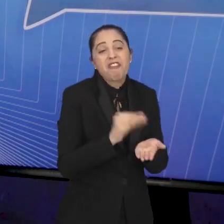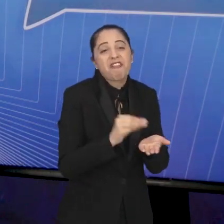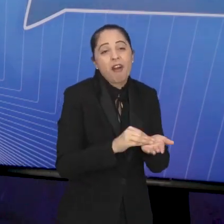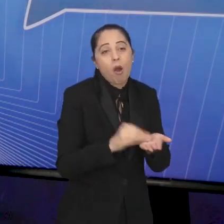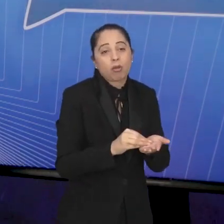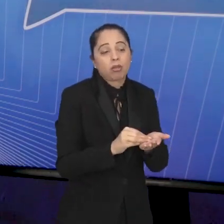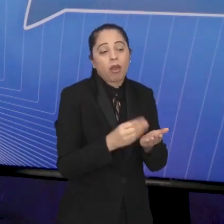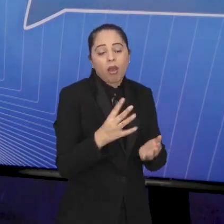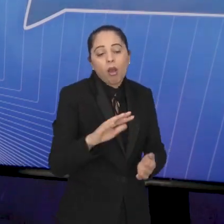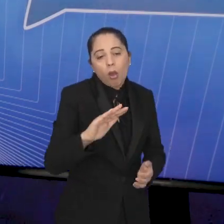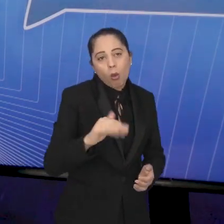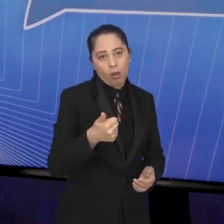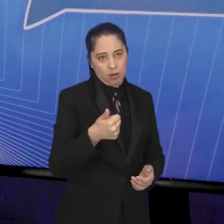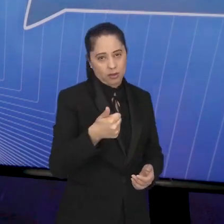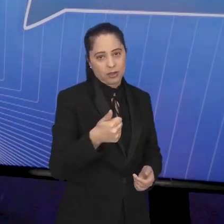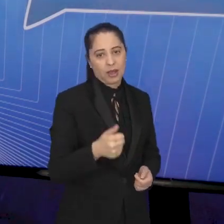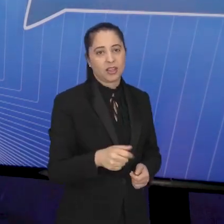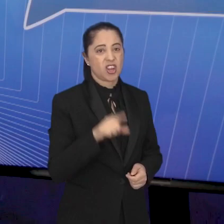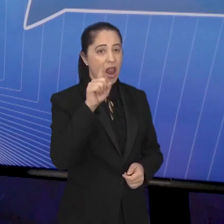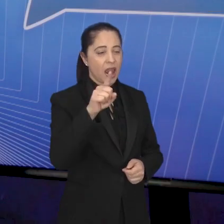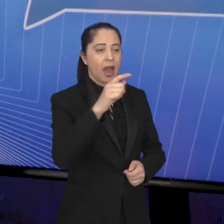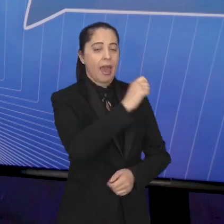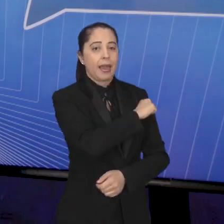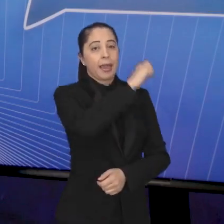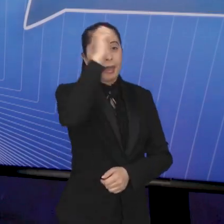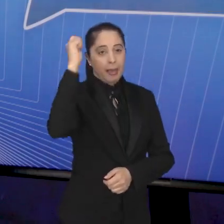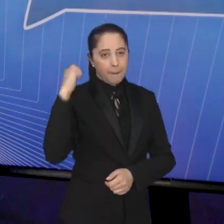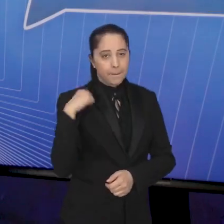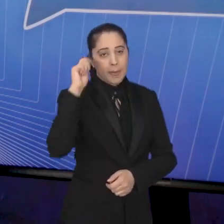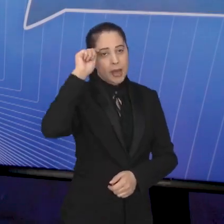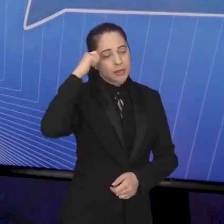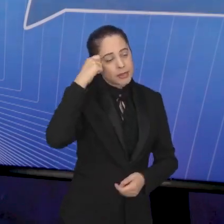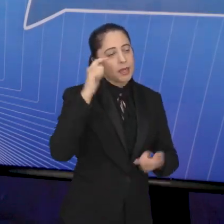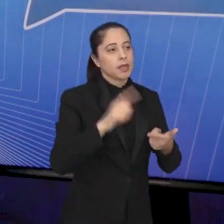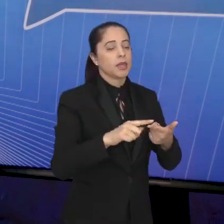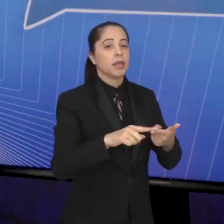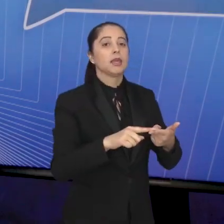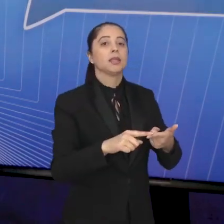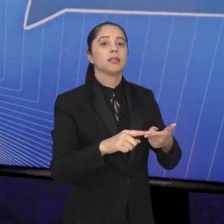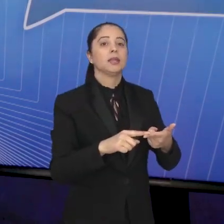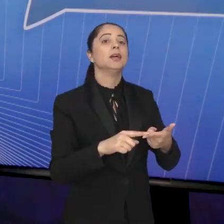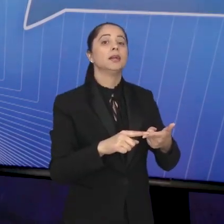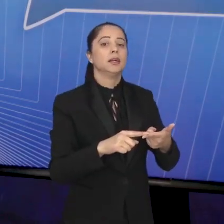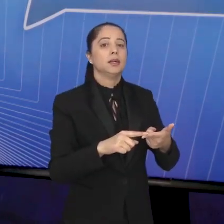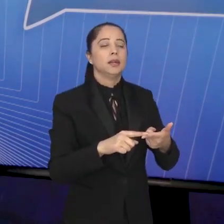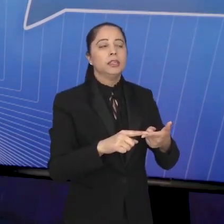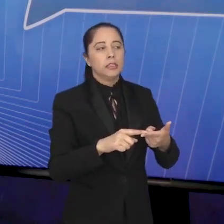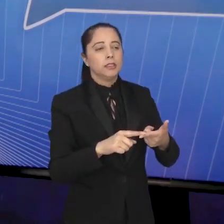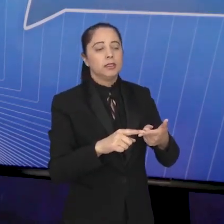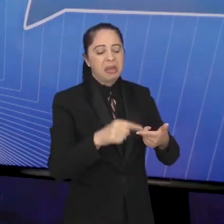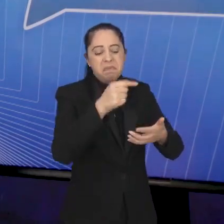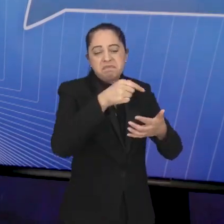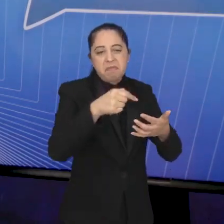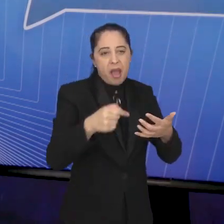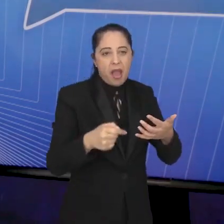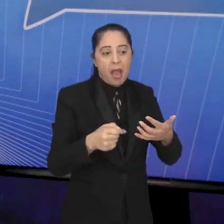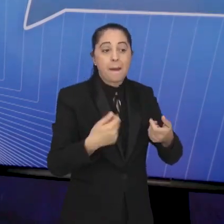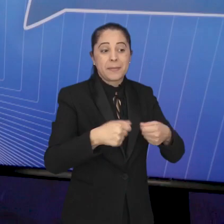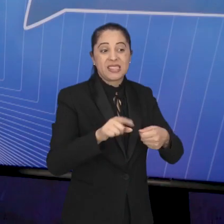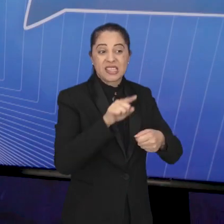é exigido dele. A linha Aparecida, Cruzeiro, depois de São José dos Campos, tem alguns problemas que